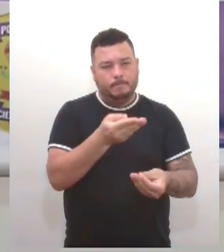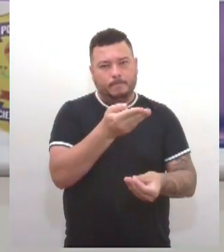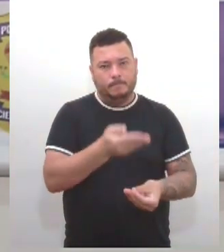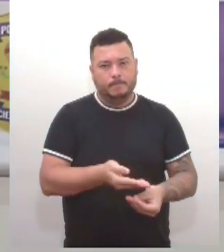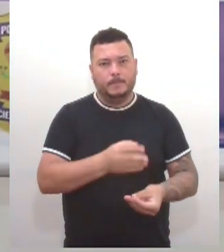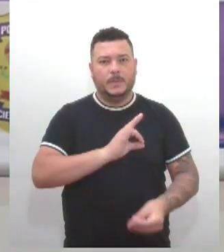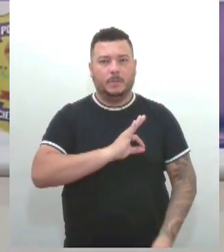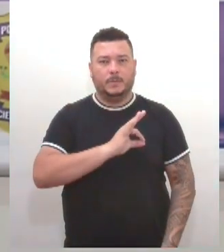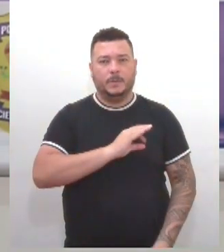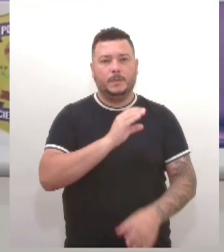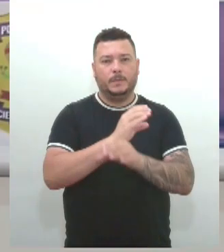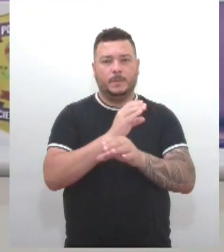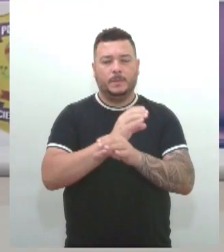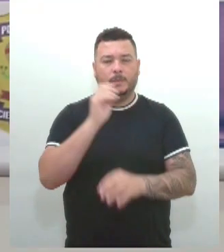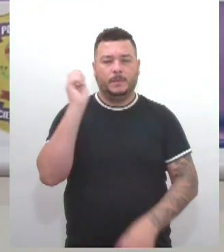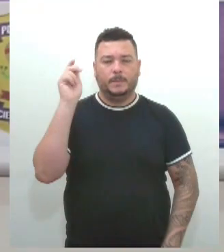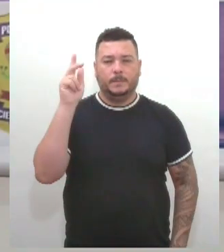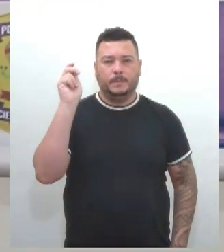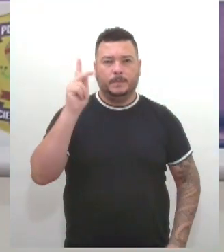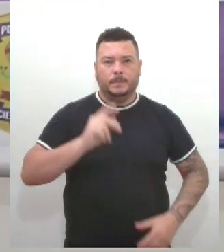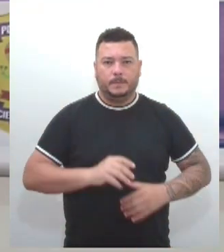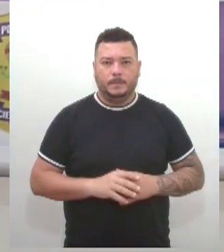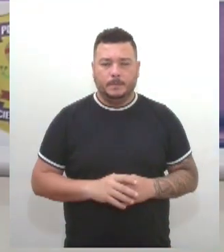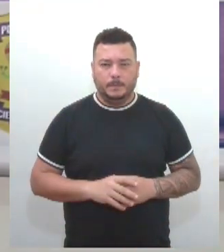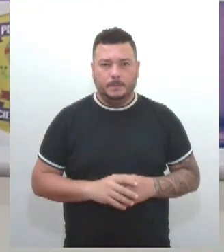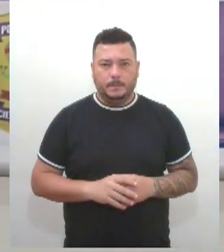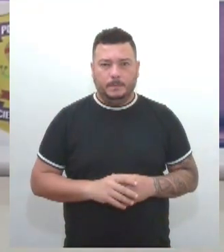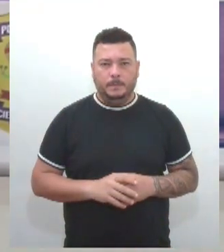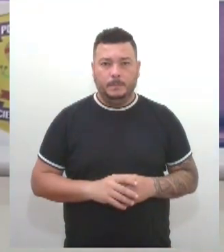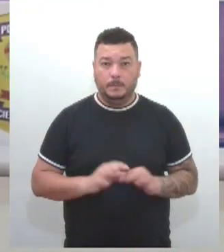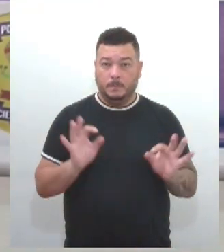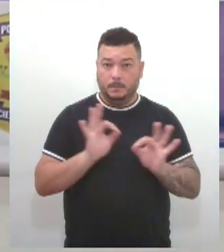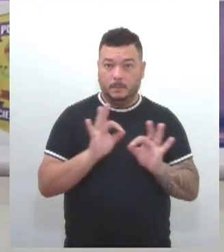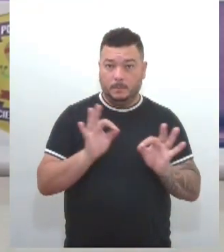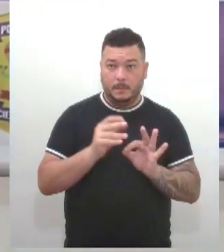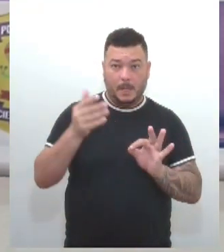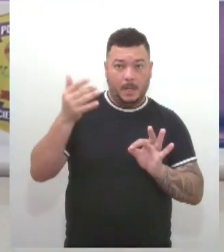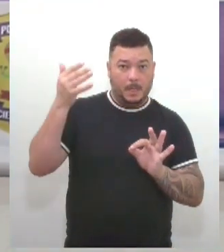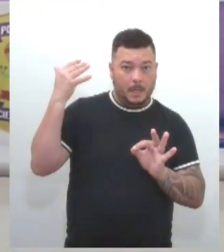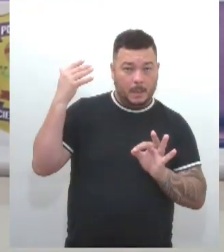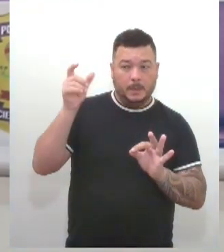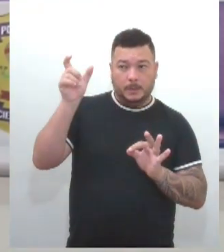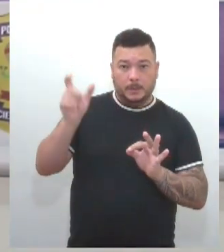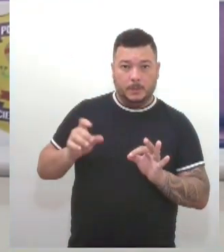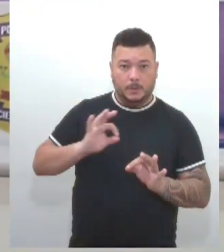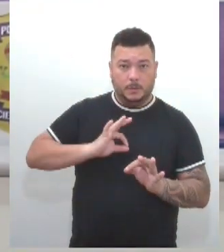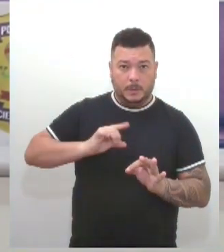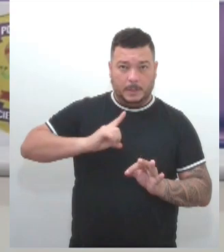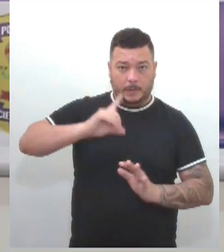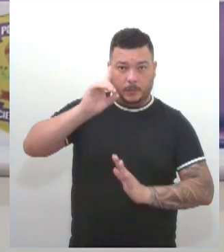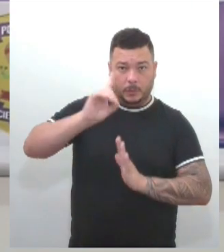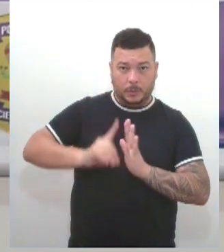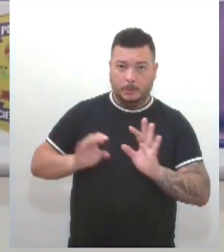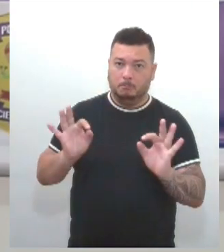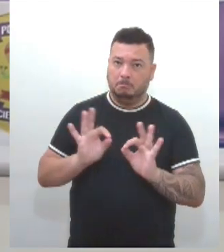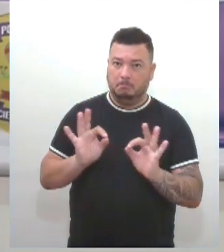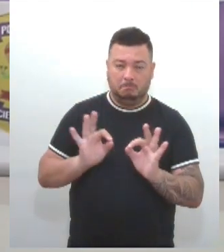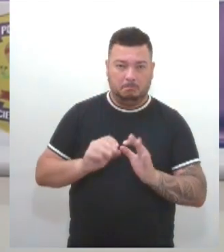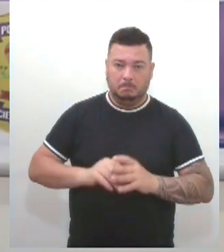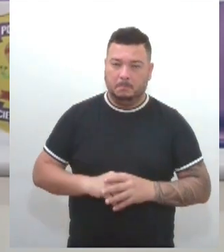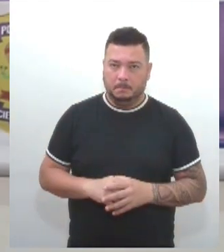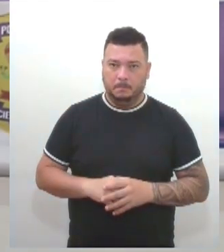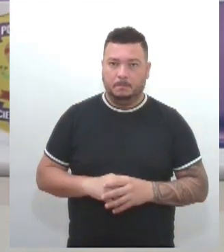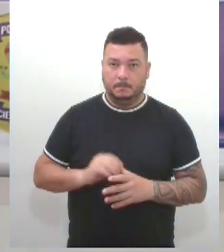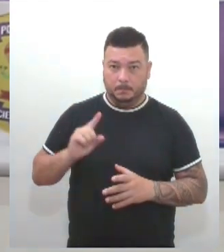aposentado. Em nenhum momento da história, o policial civil teve direito, porque anteriormente, ao se aposentar,